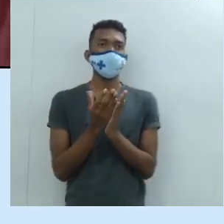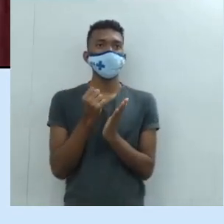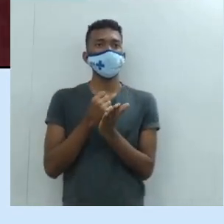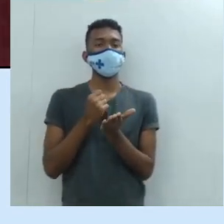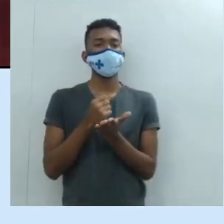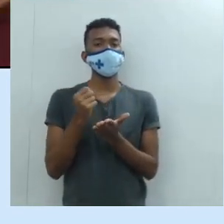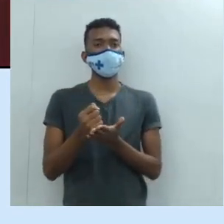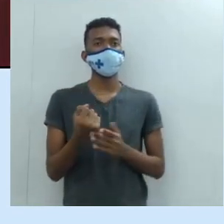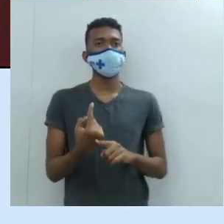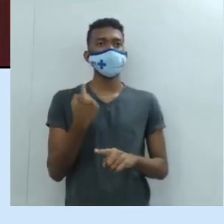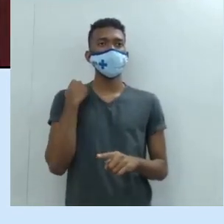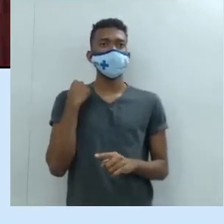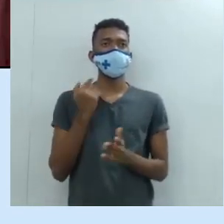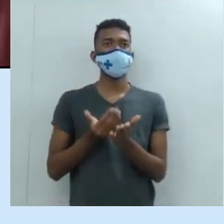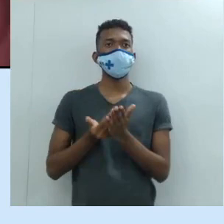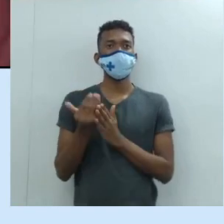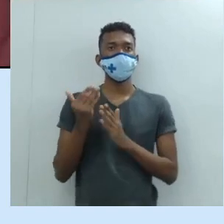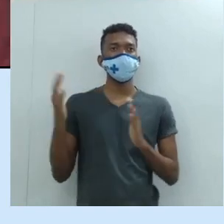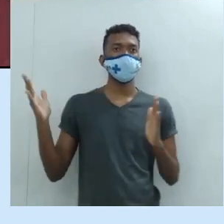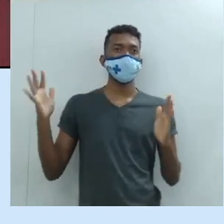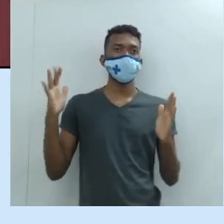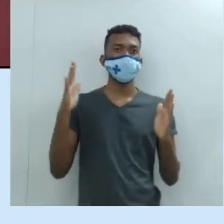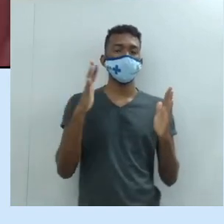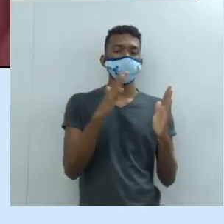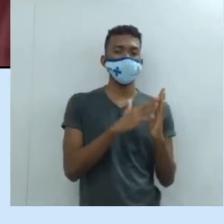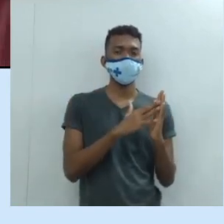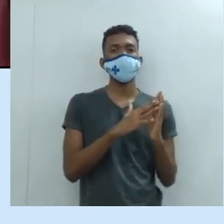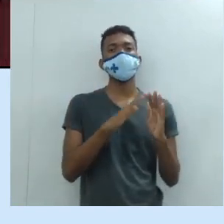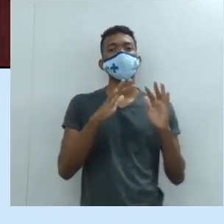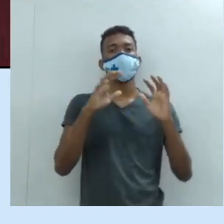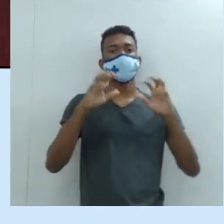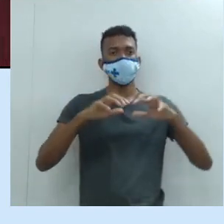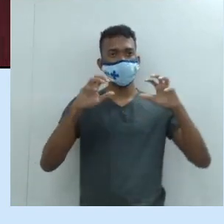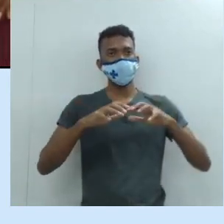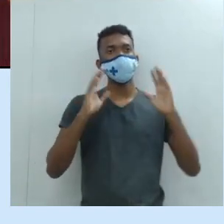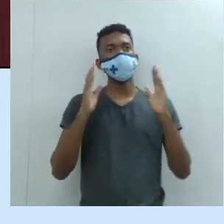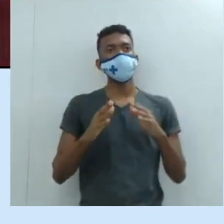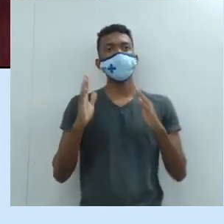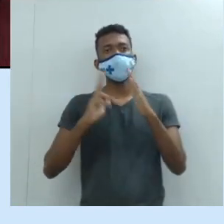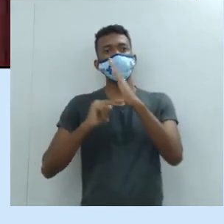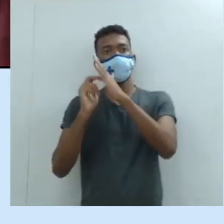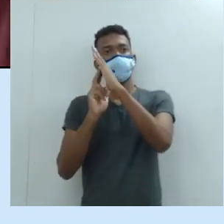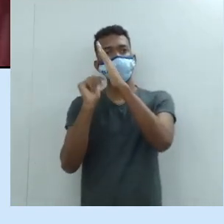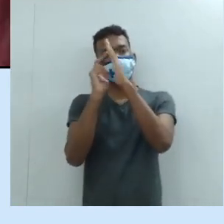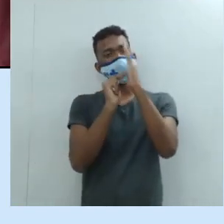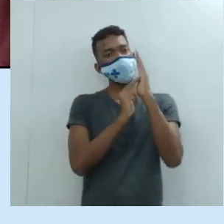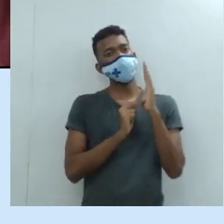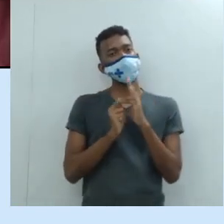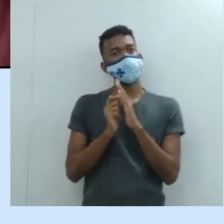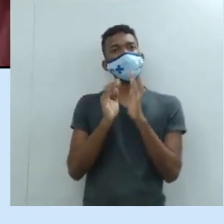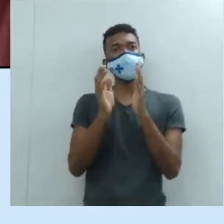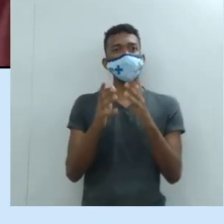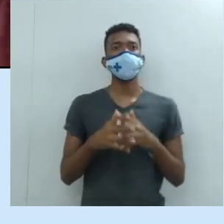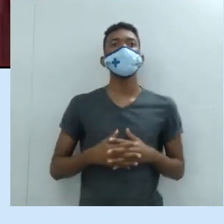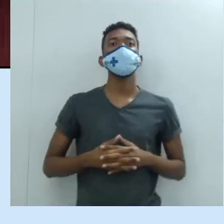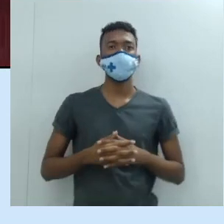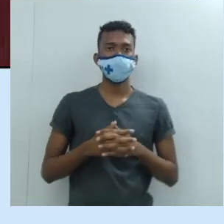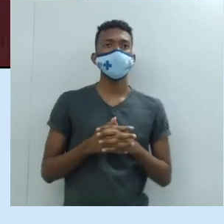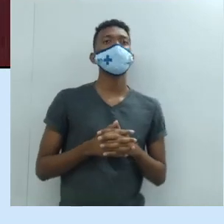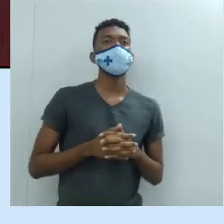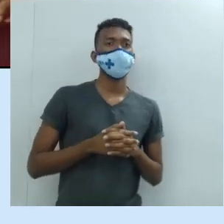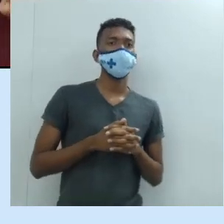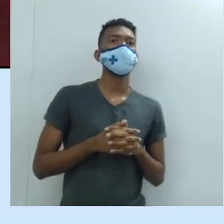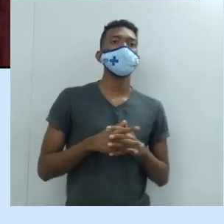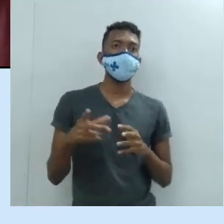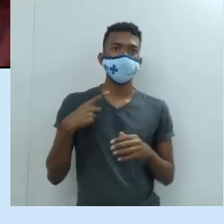desde o Gênesis ao Dilúvio, nessas obras do teto da Capela assistida. Então, o